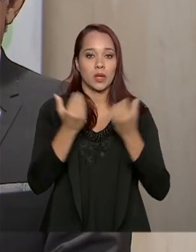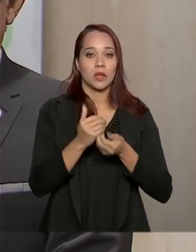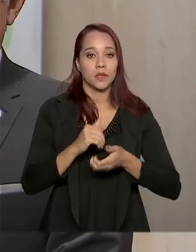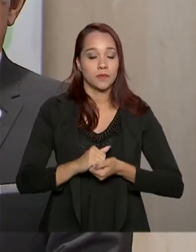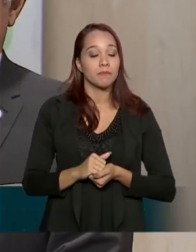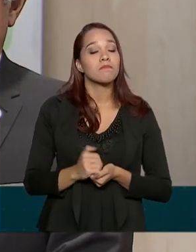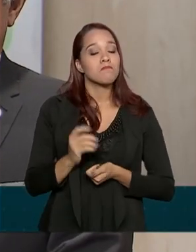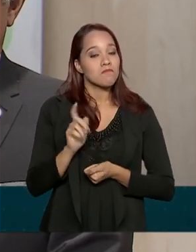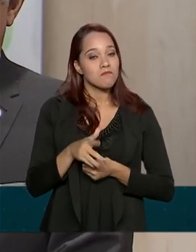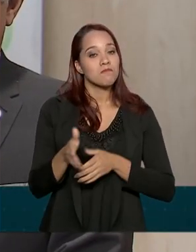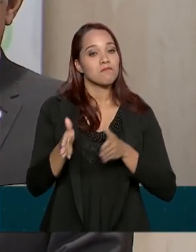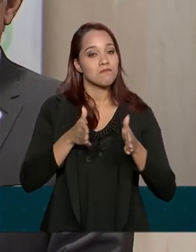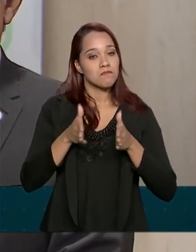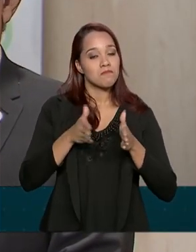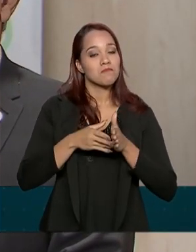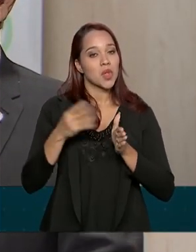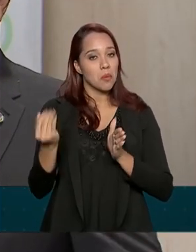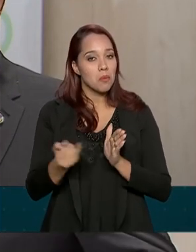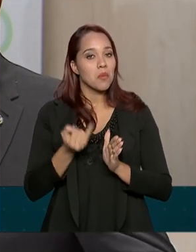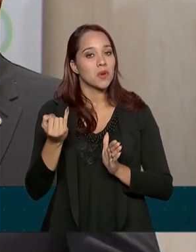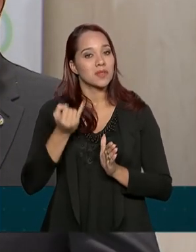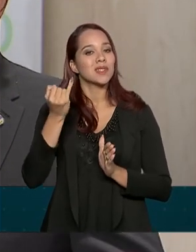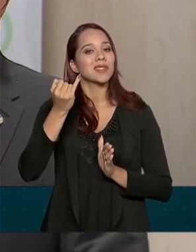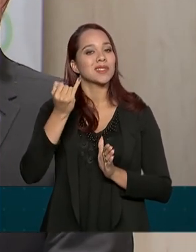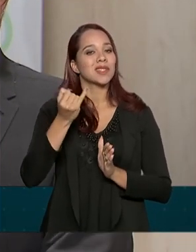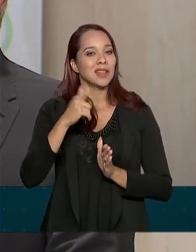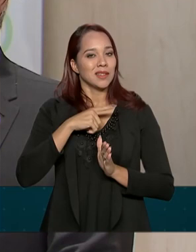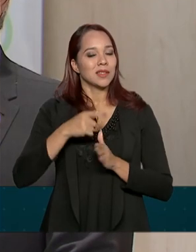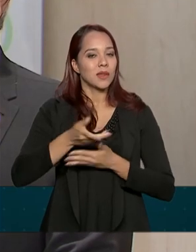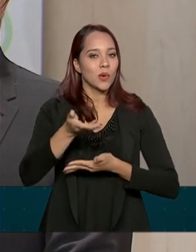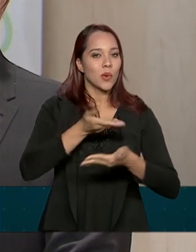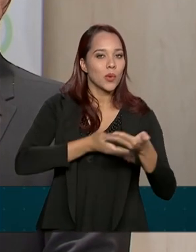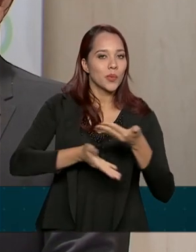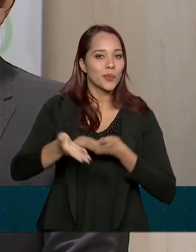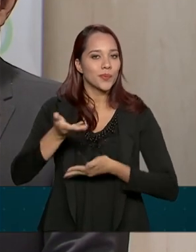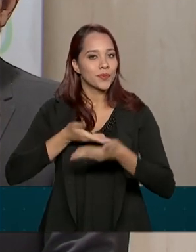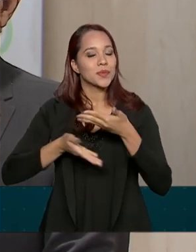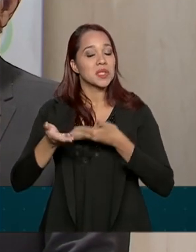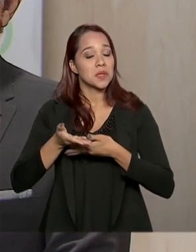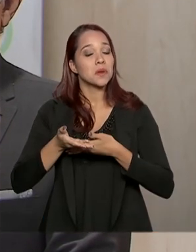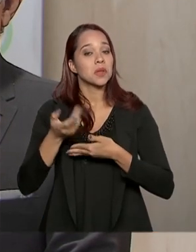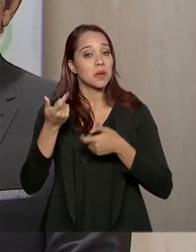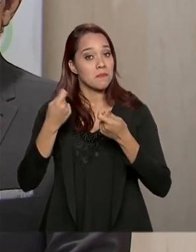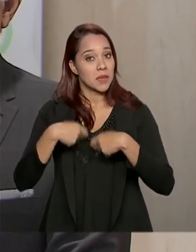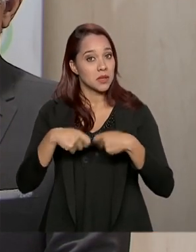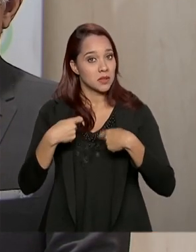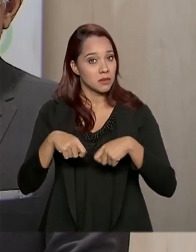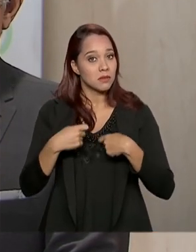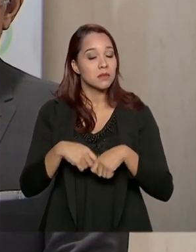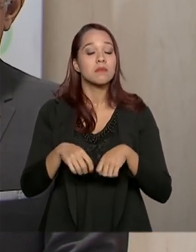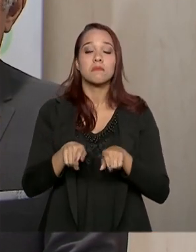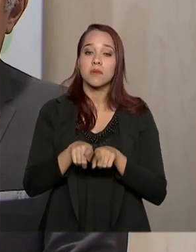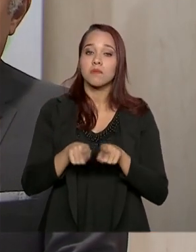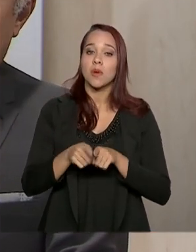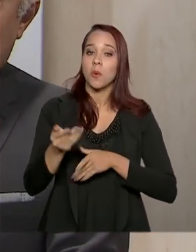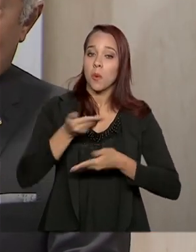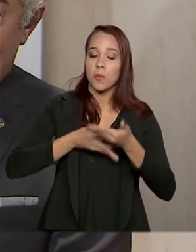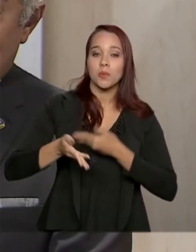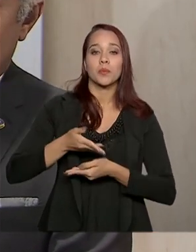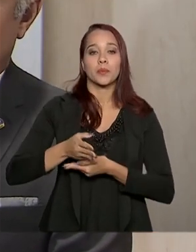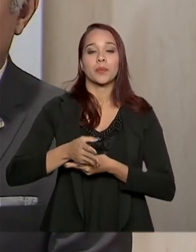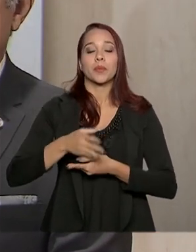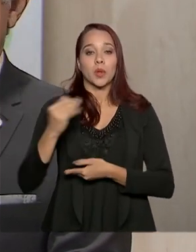um momento que marca essa cooperação muito necessária e muito importante entre